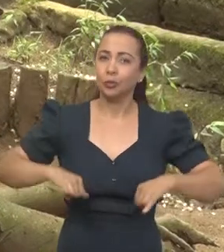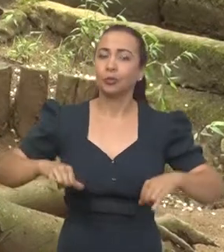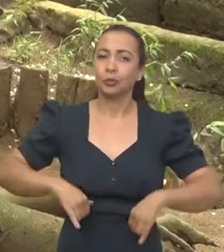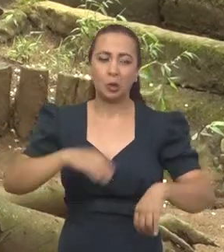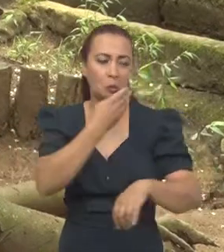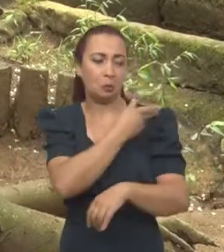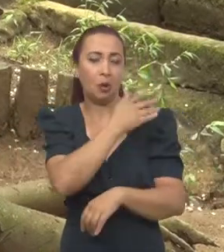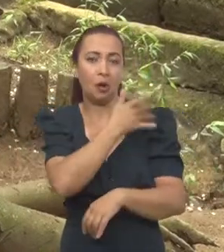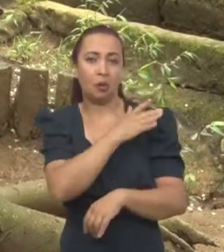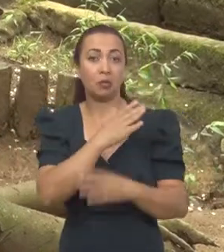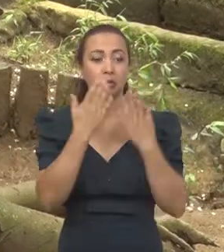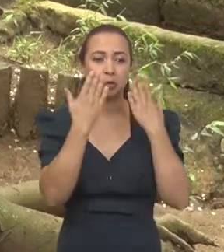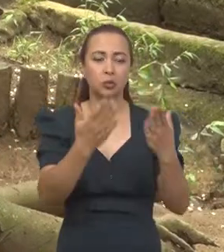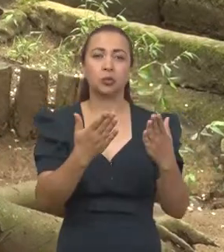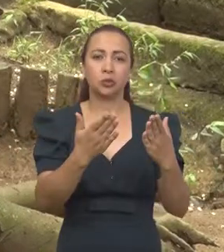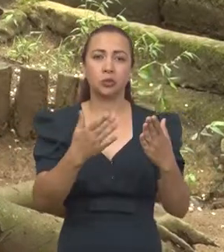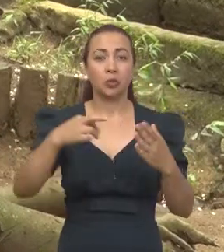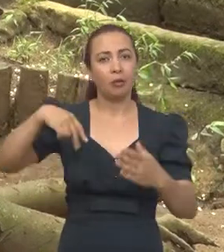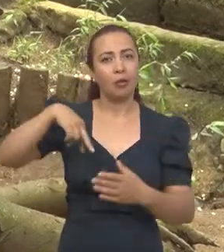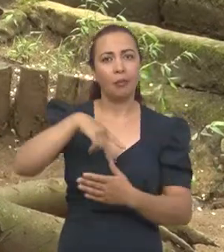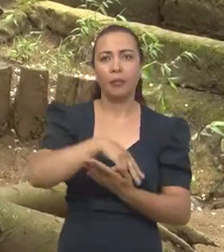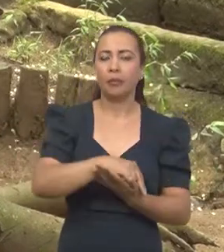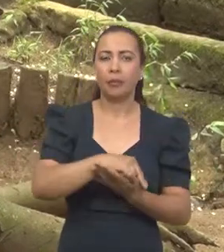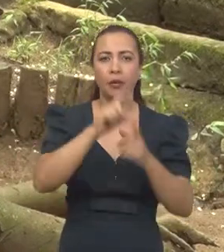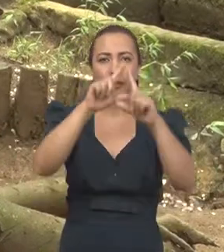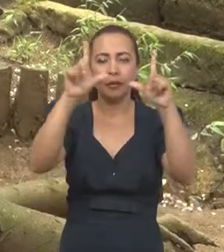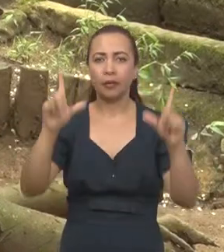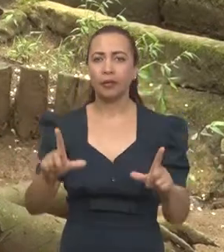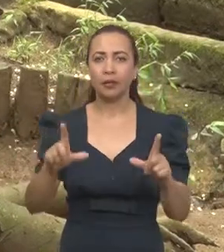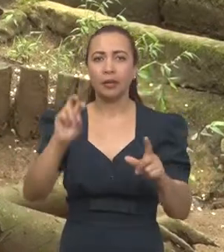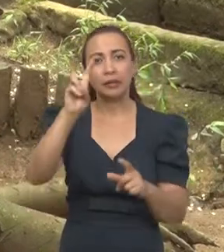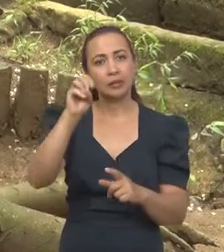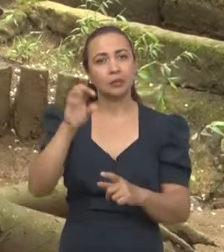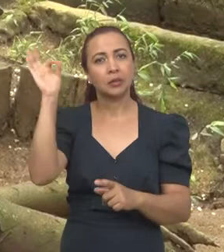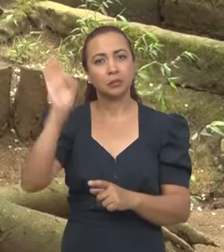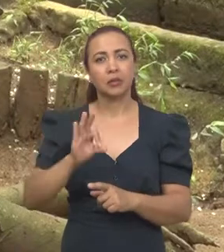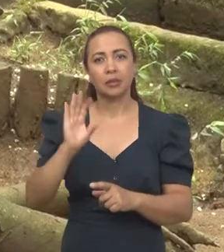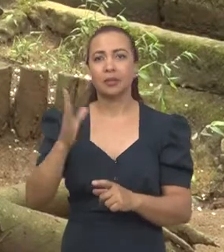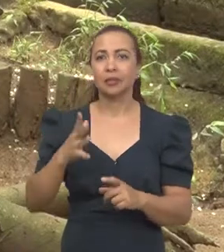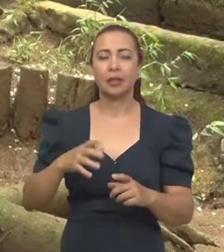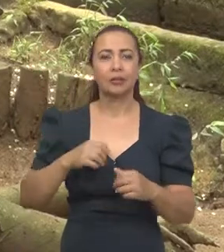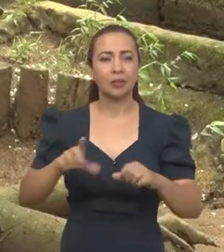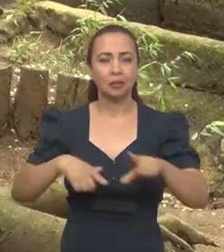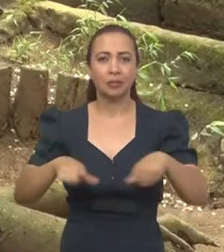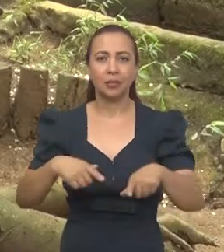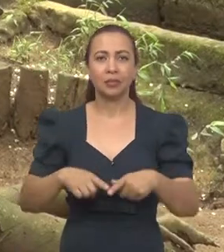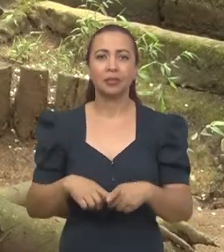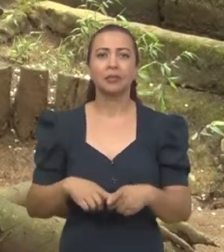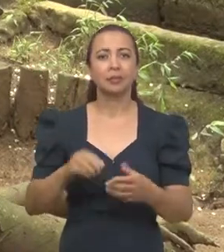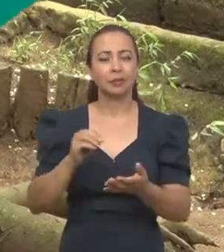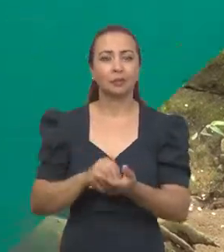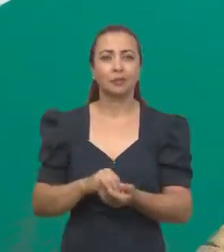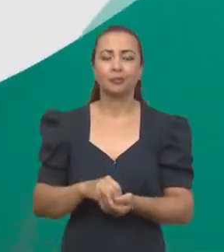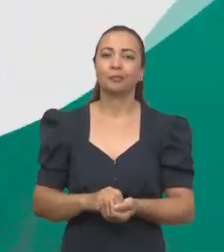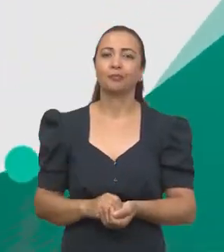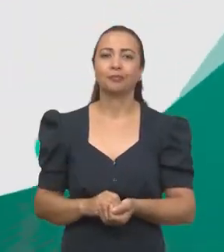sofreram preconceito diante do cenário da moda e 50% atuavam na informalidade.